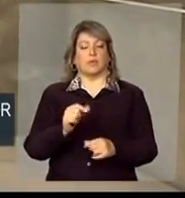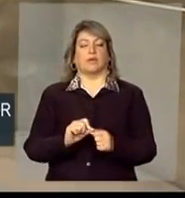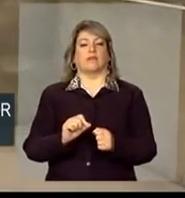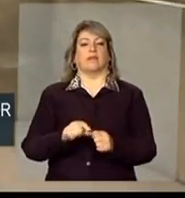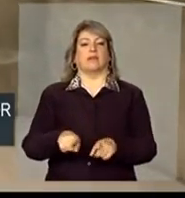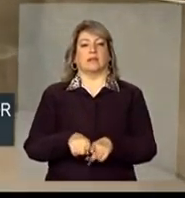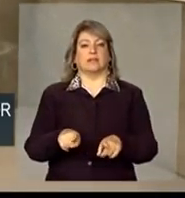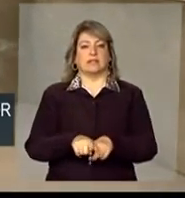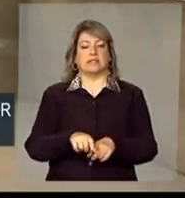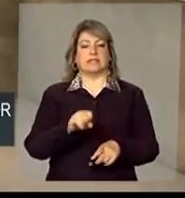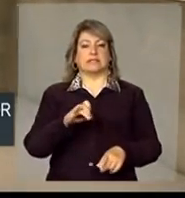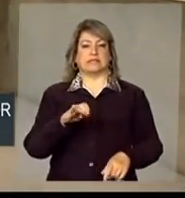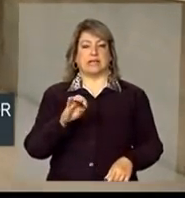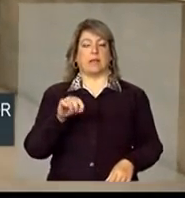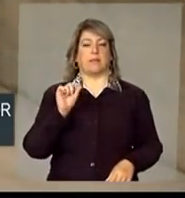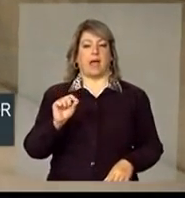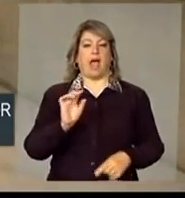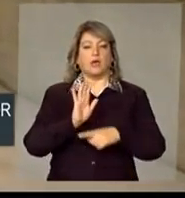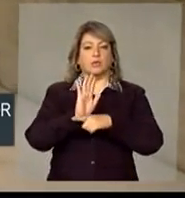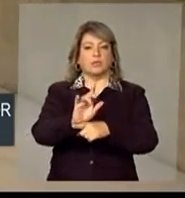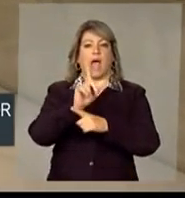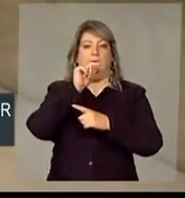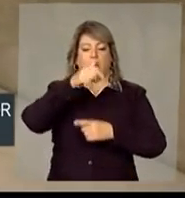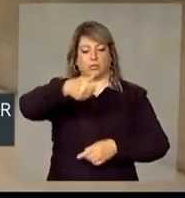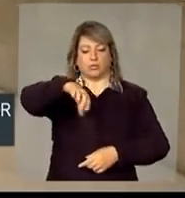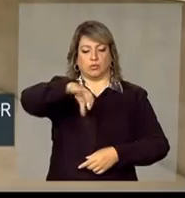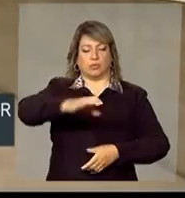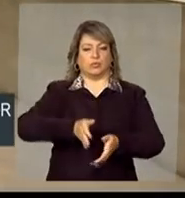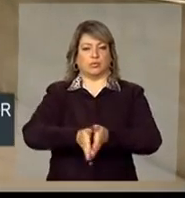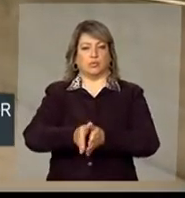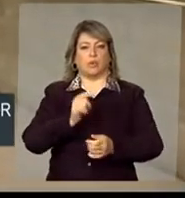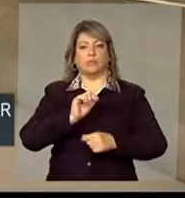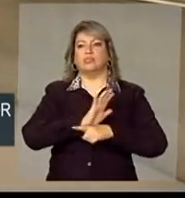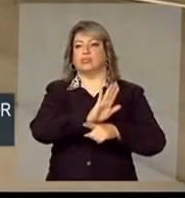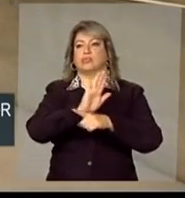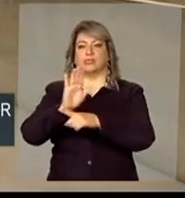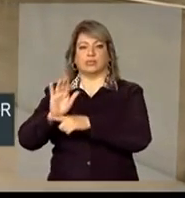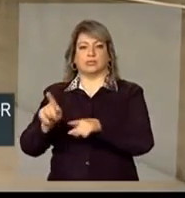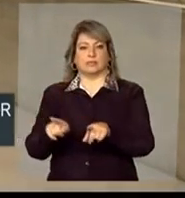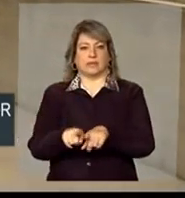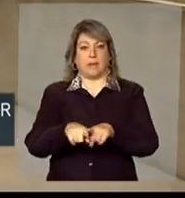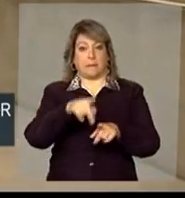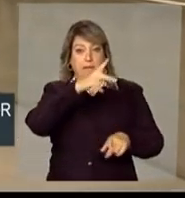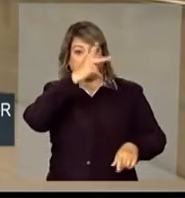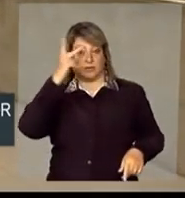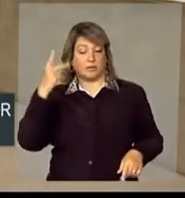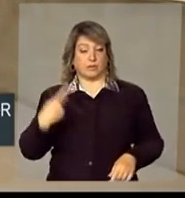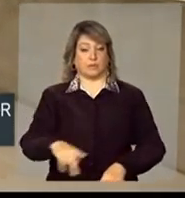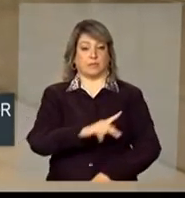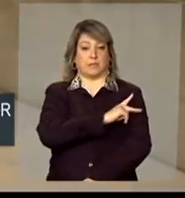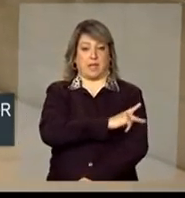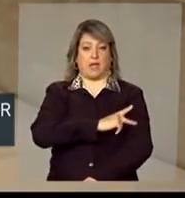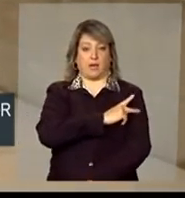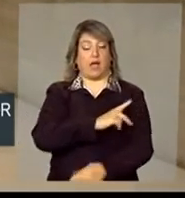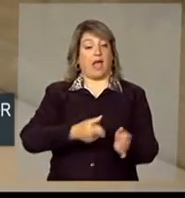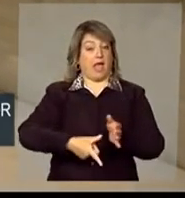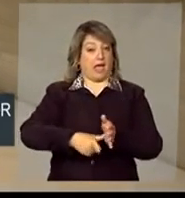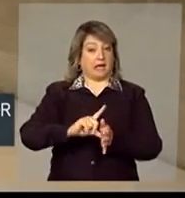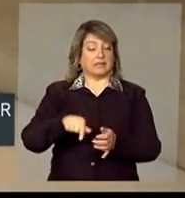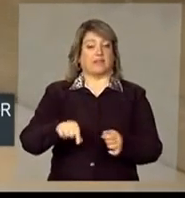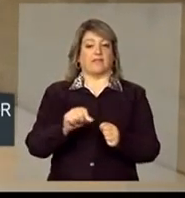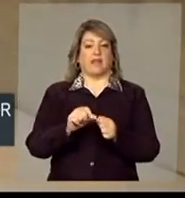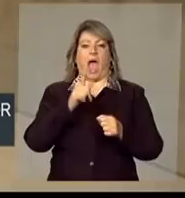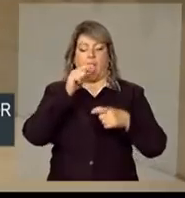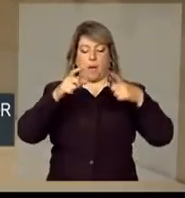água, que vai levar água à torneira de quase 25 mil habitantes aqui do Piauí. Antes, esse abastecimento era feito por meio de